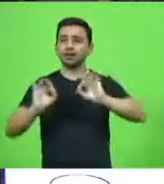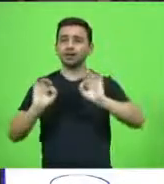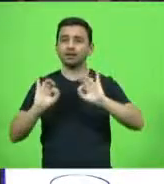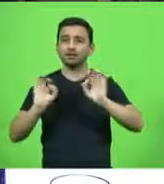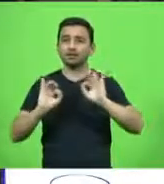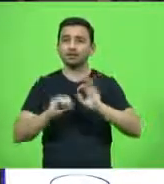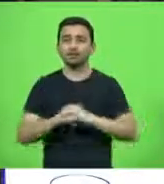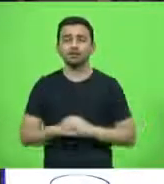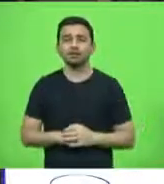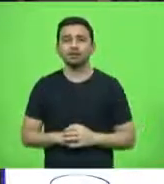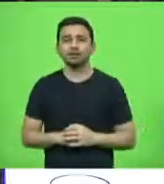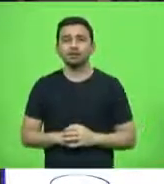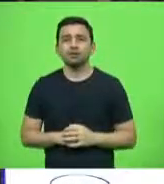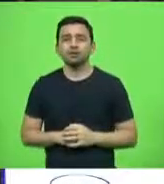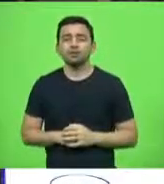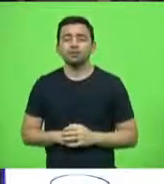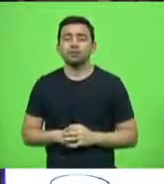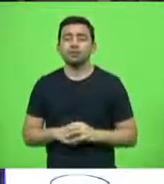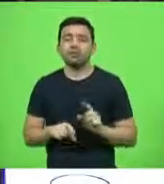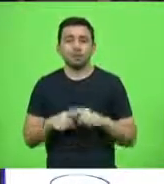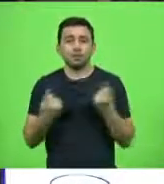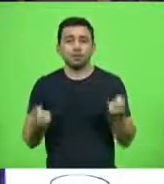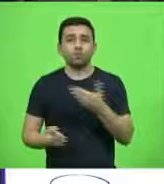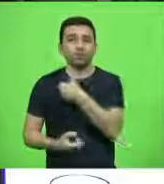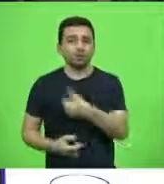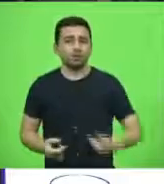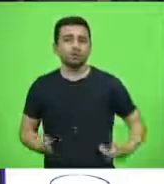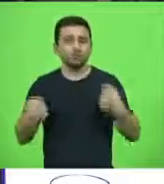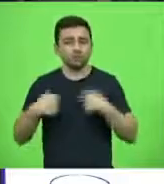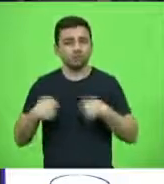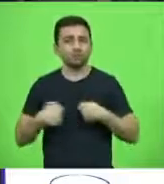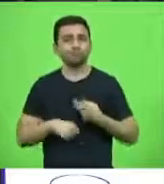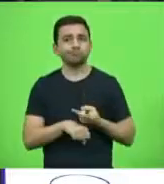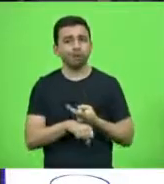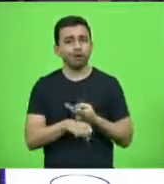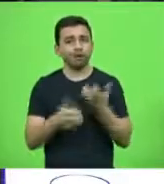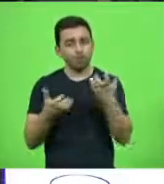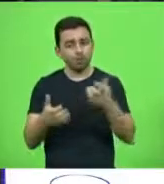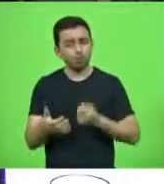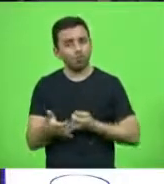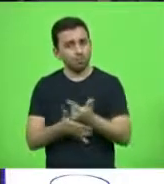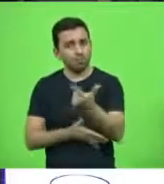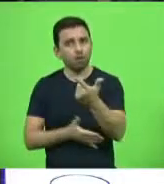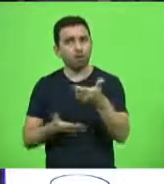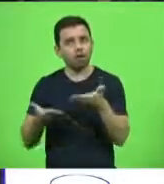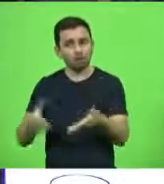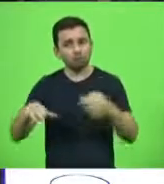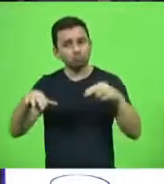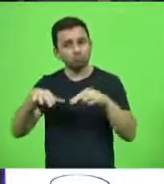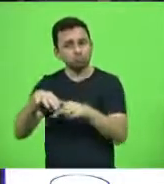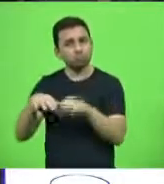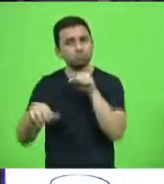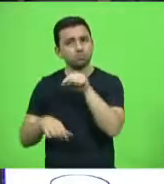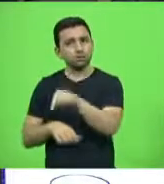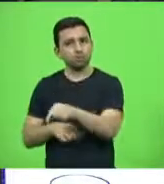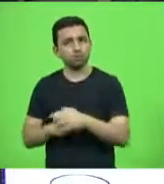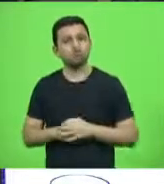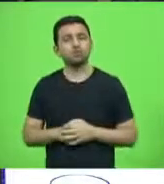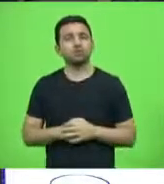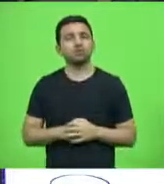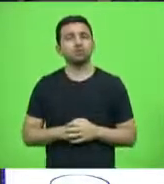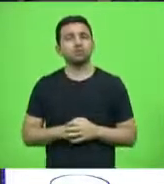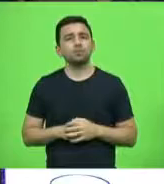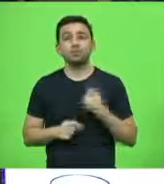agora, nós precisamos que o Estado busque comprar esse equipamento de ressonância magnética. Por quê?